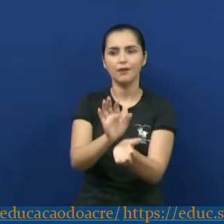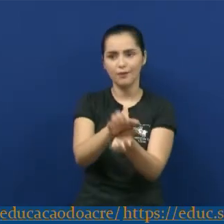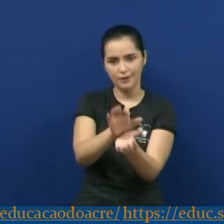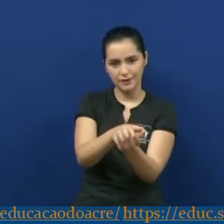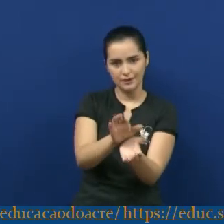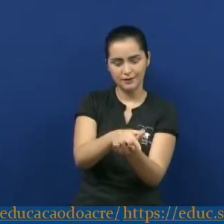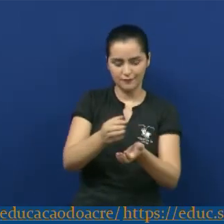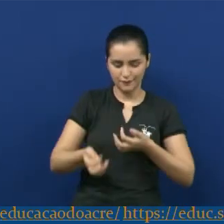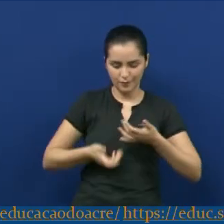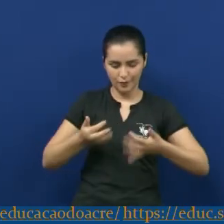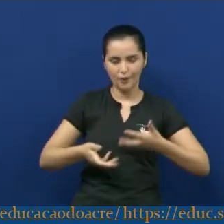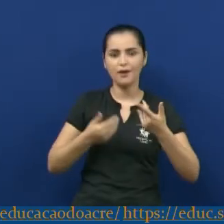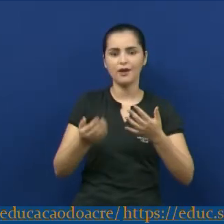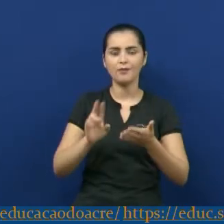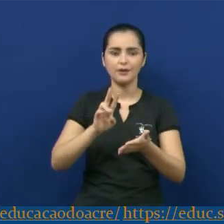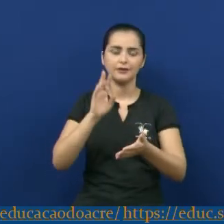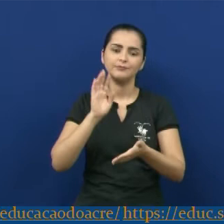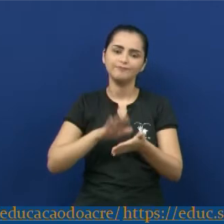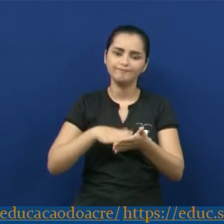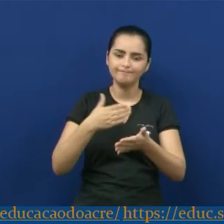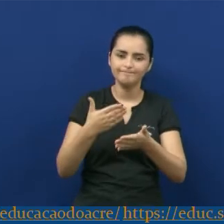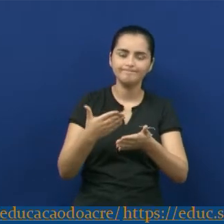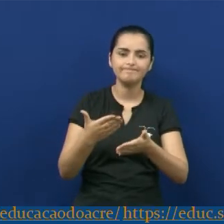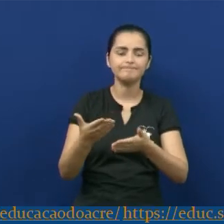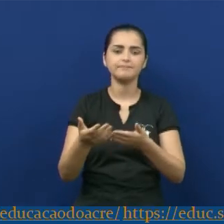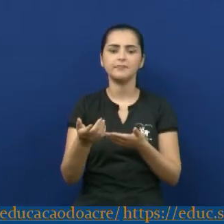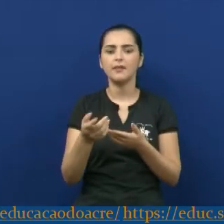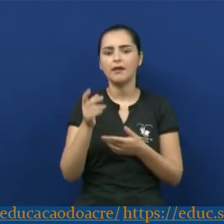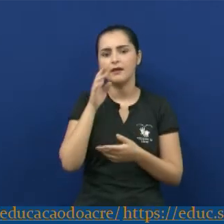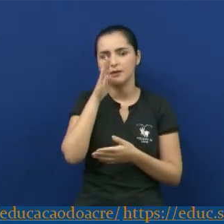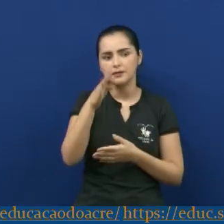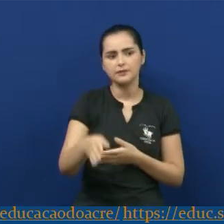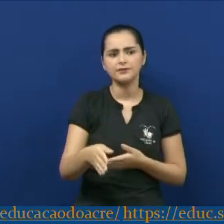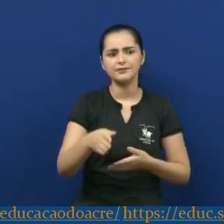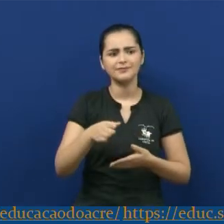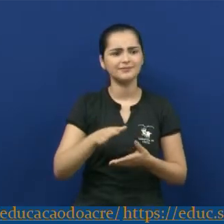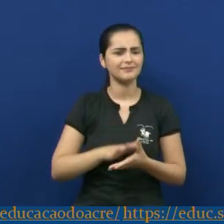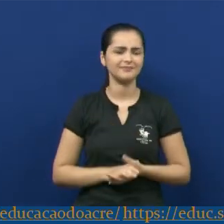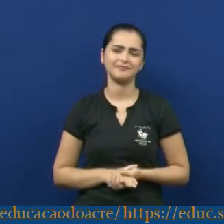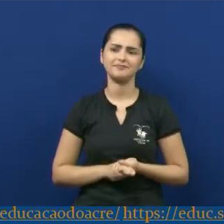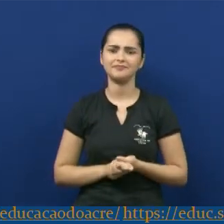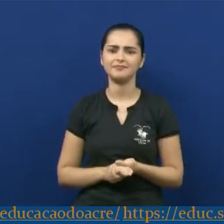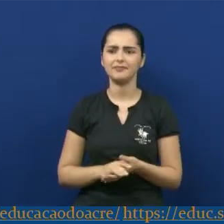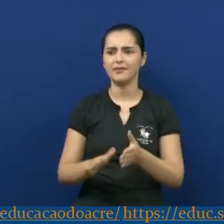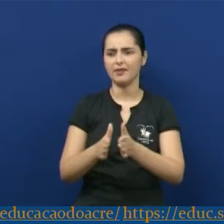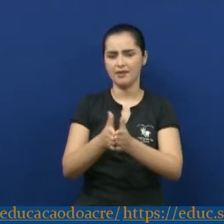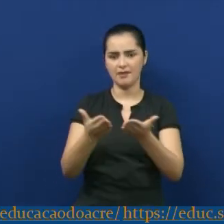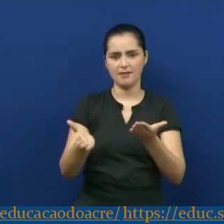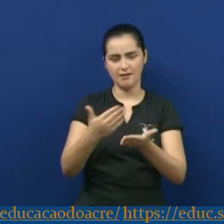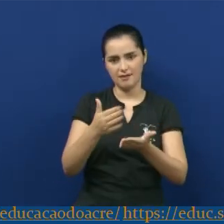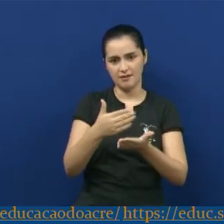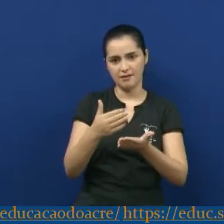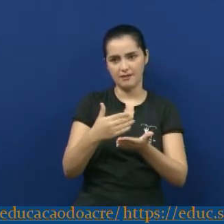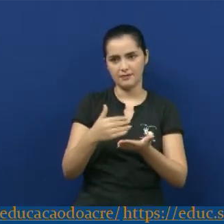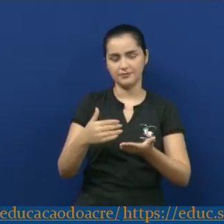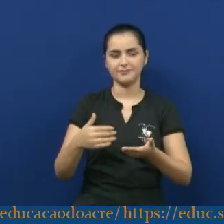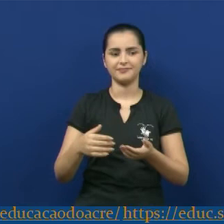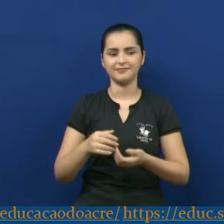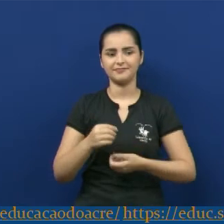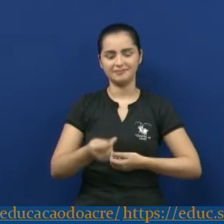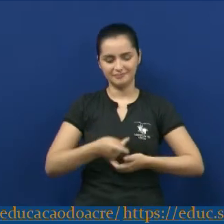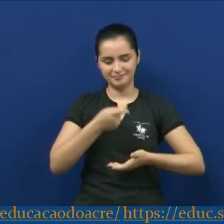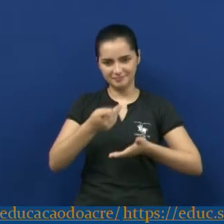crítico. Em 1917, o escritor publicou seu primeiro livro, A Cinza das Horas. Nessas poesias, a